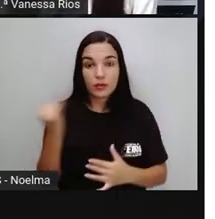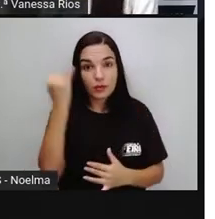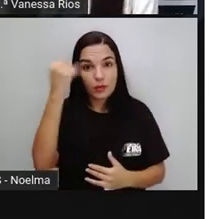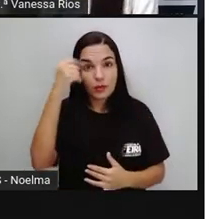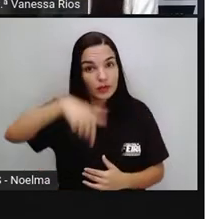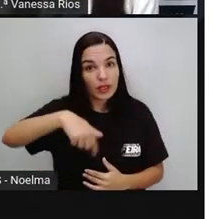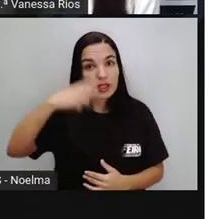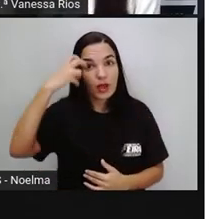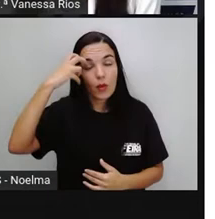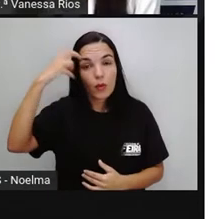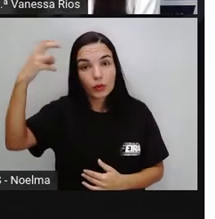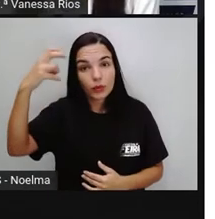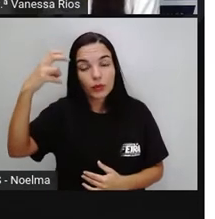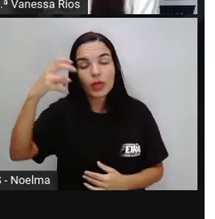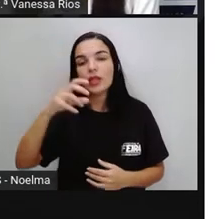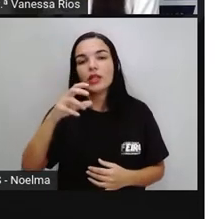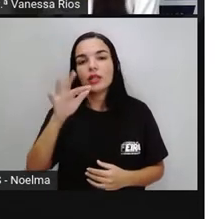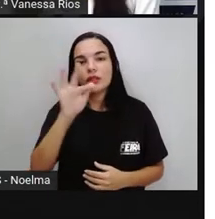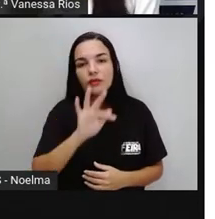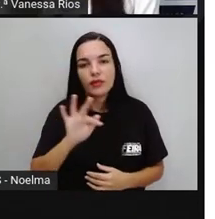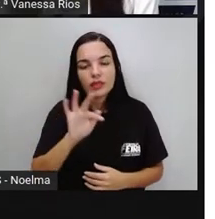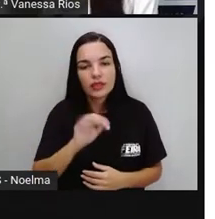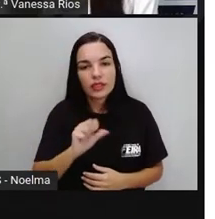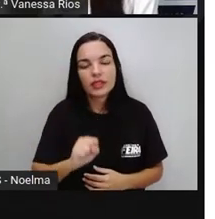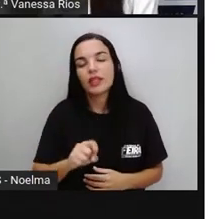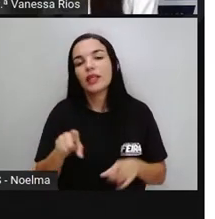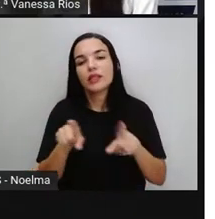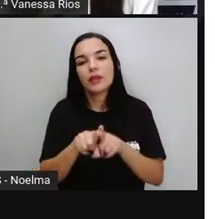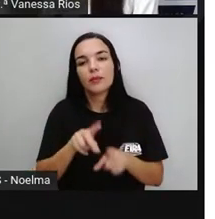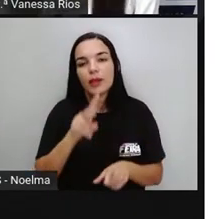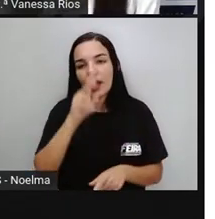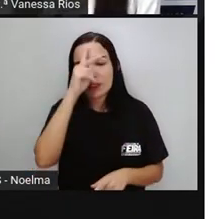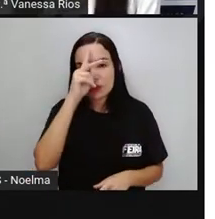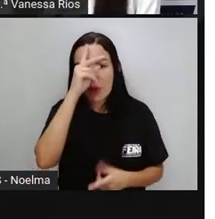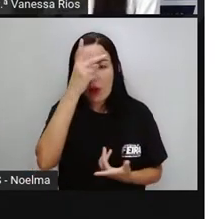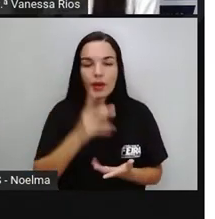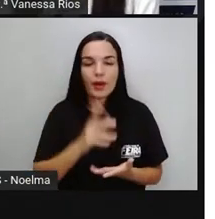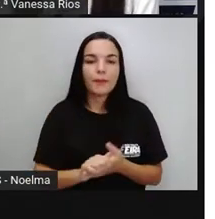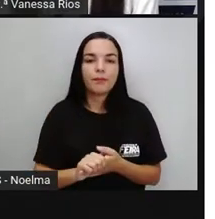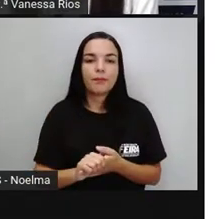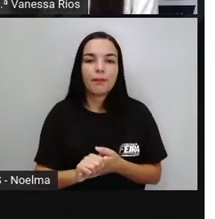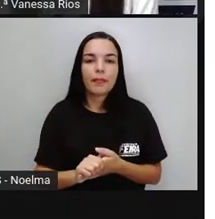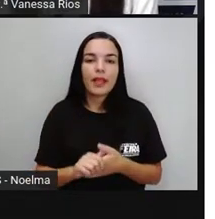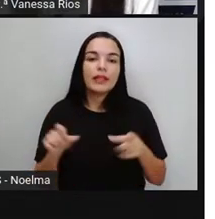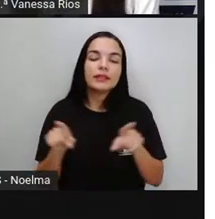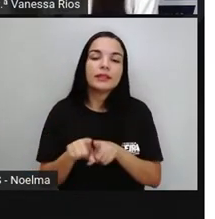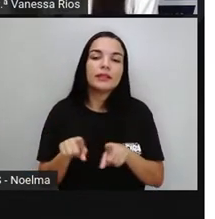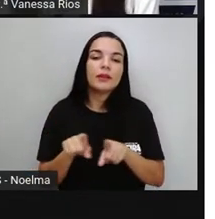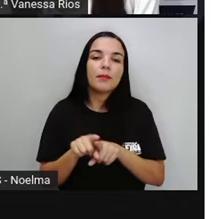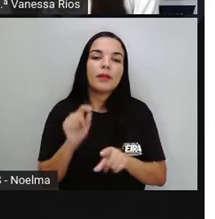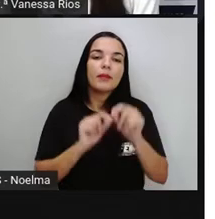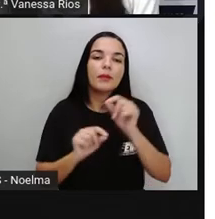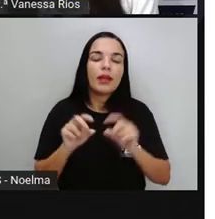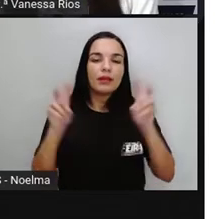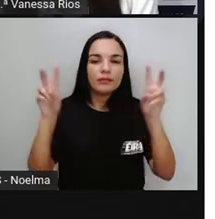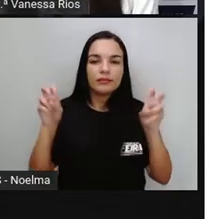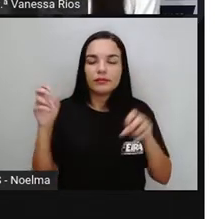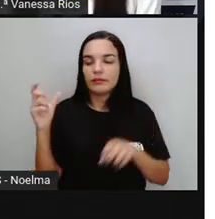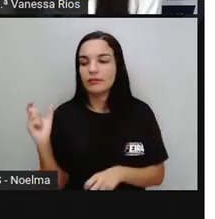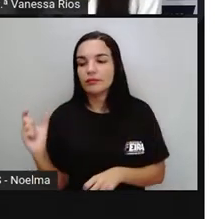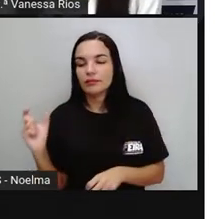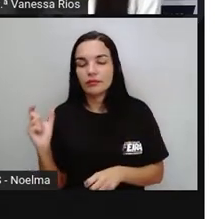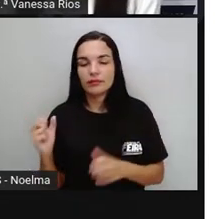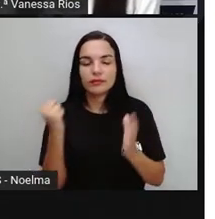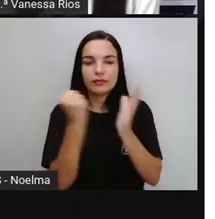Feira de Santana, para a história de Feira de Santana, considerando aí o termo patrimônio como